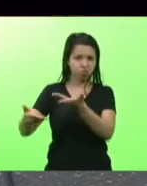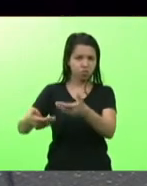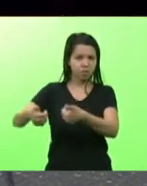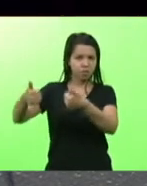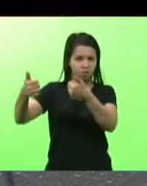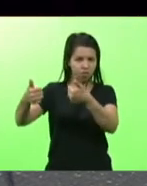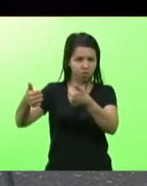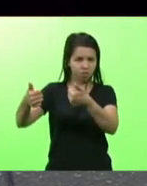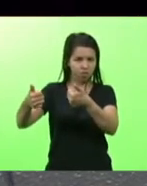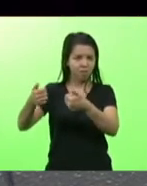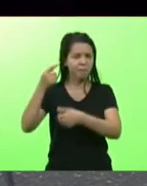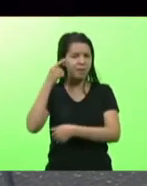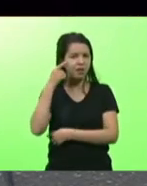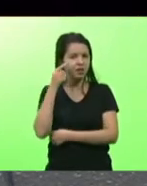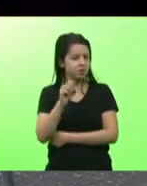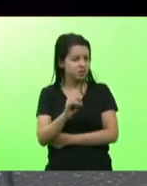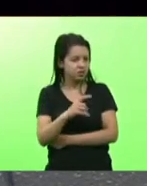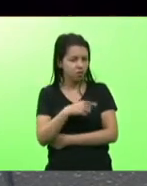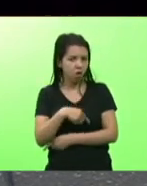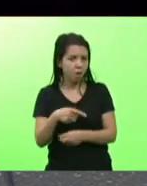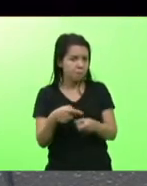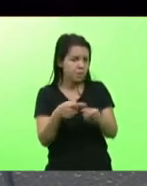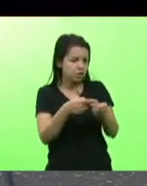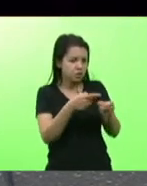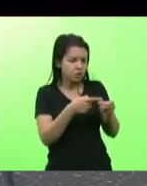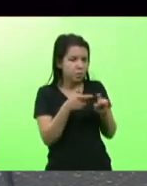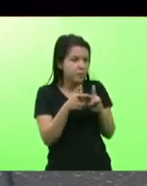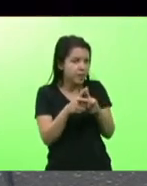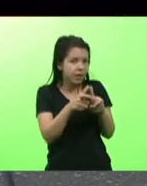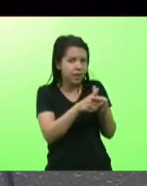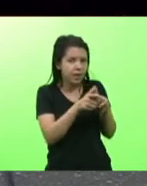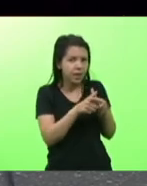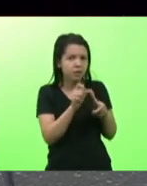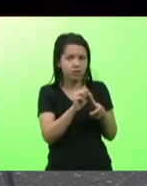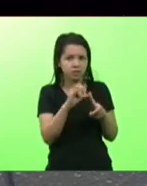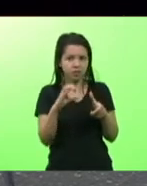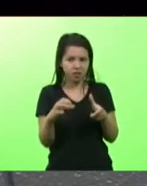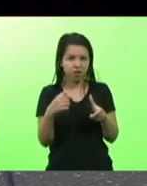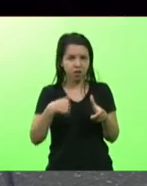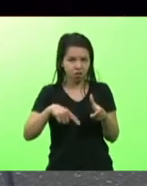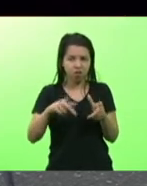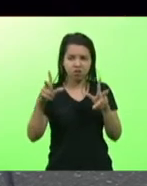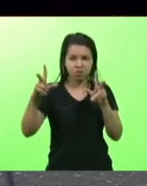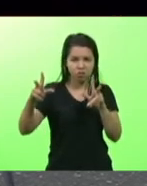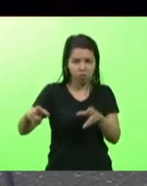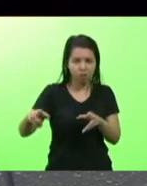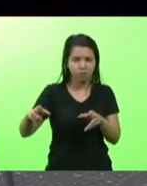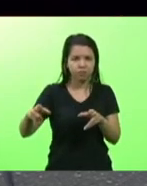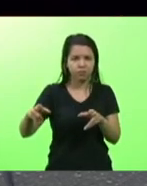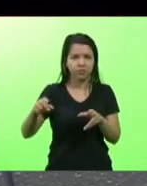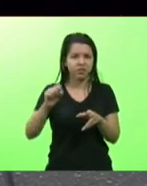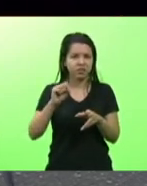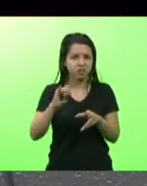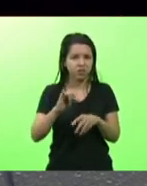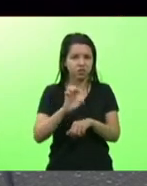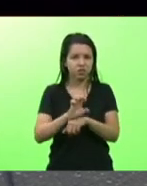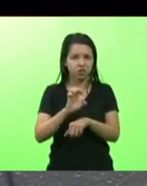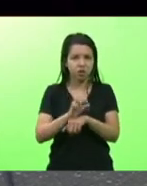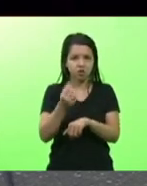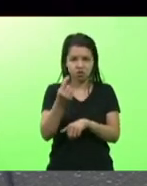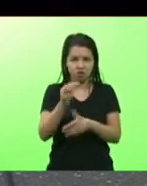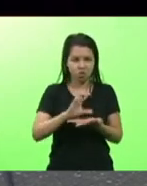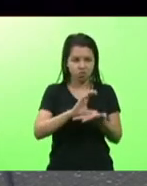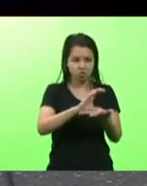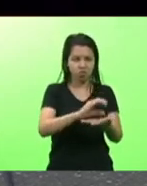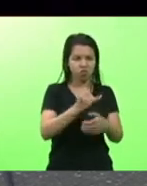com os pequenos municípios de Santa Catarina se o Estado só encaminhasse recursos para Joinville